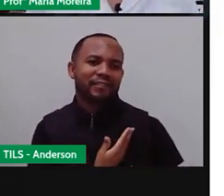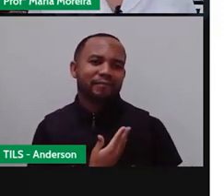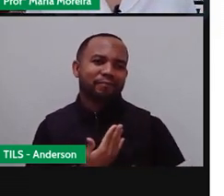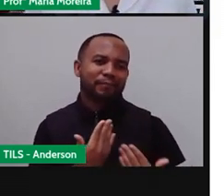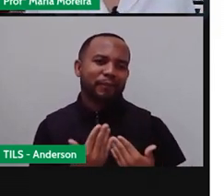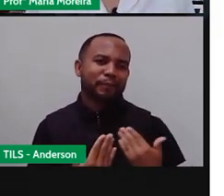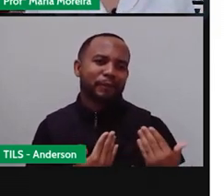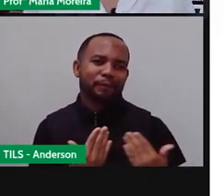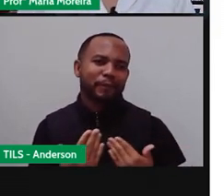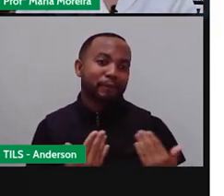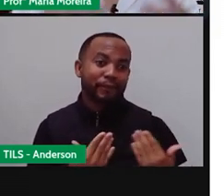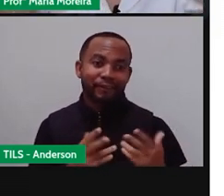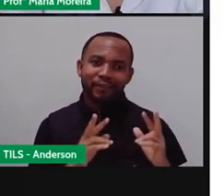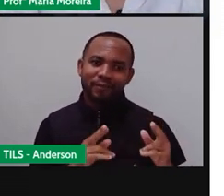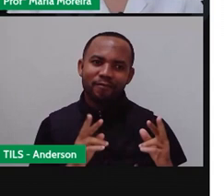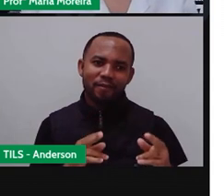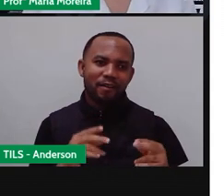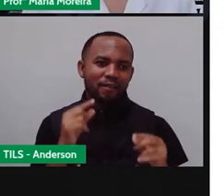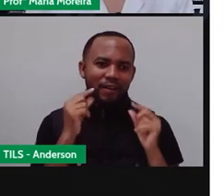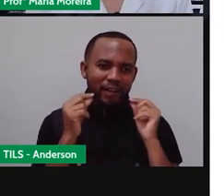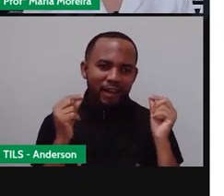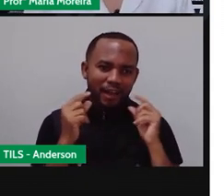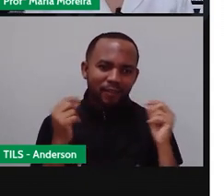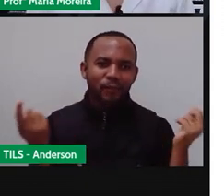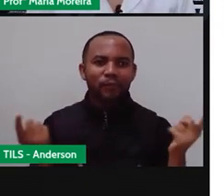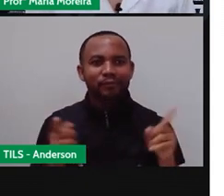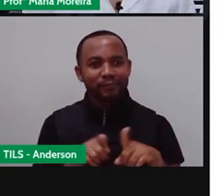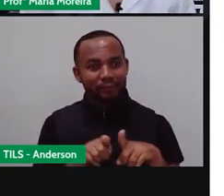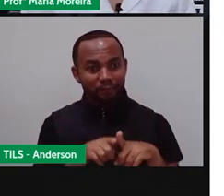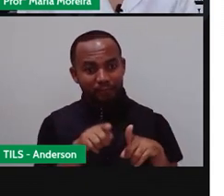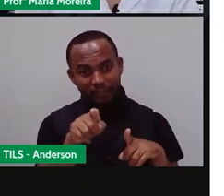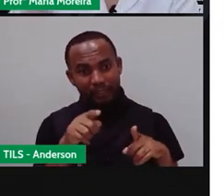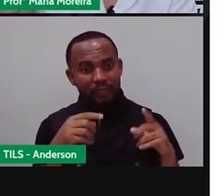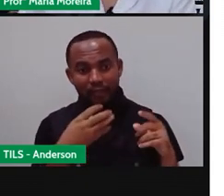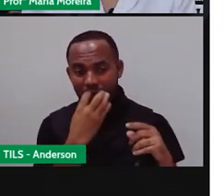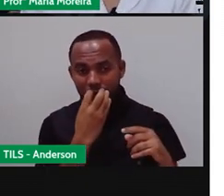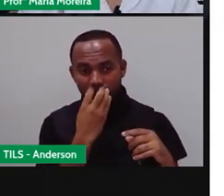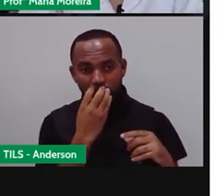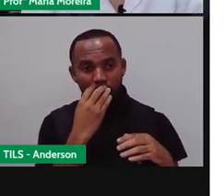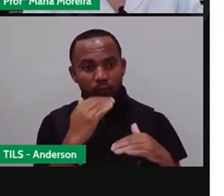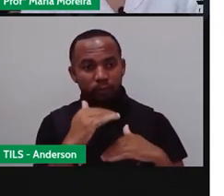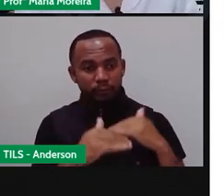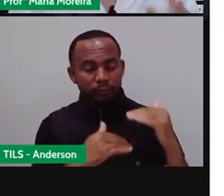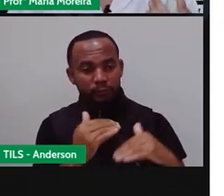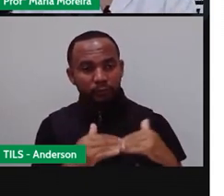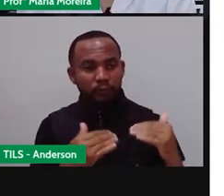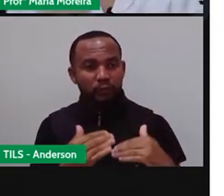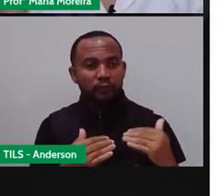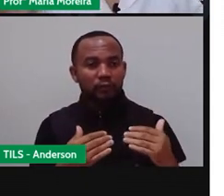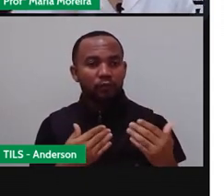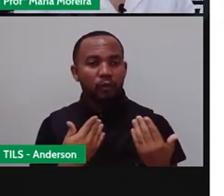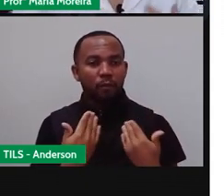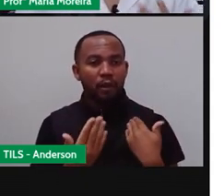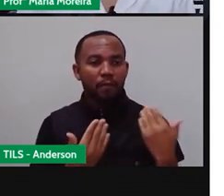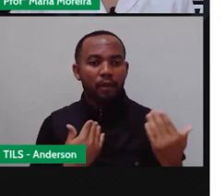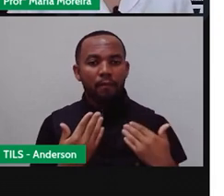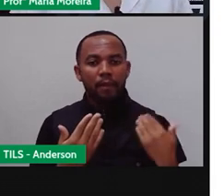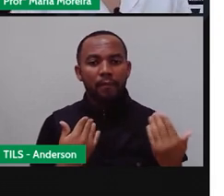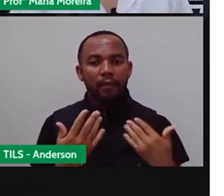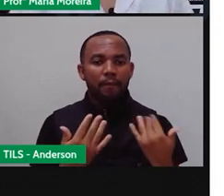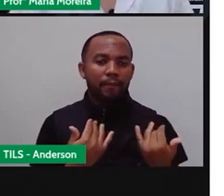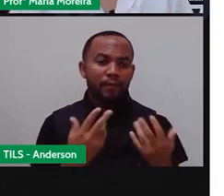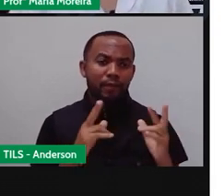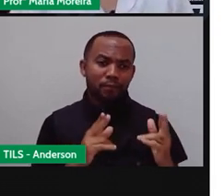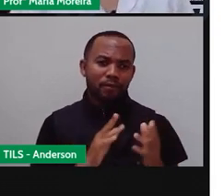depois, né, tornamos aí, ah, eu sou um grande amigo de fulano. Mas começou o quê? Com um o e você vai o quê? Uma coisa